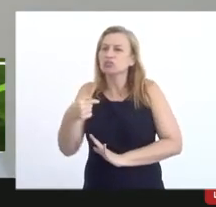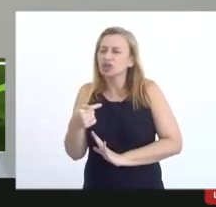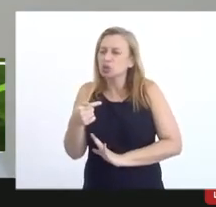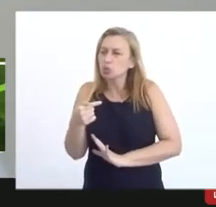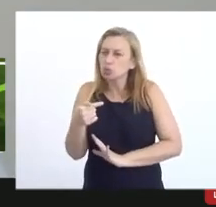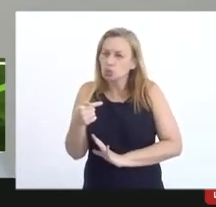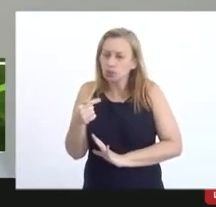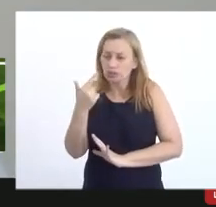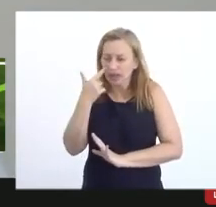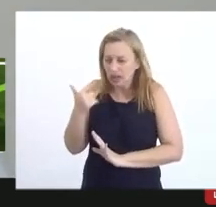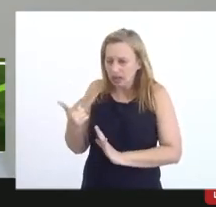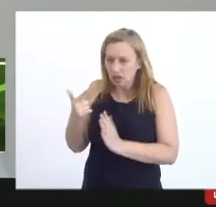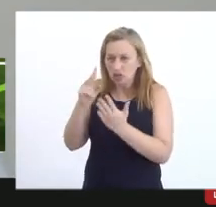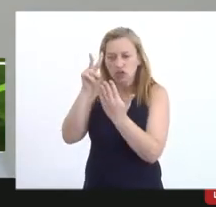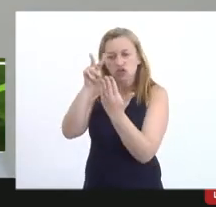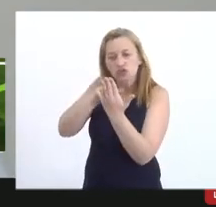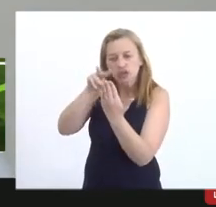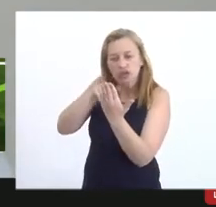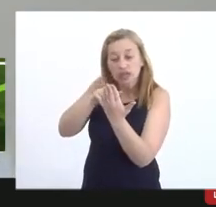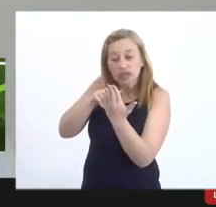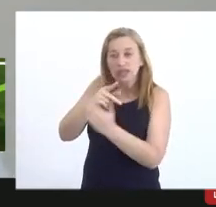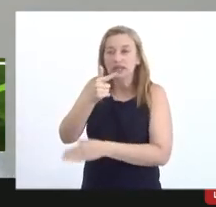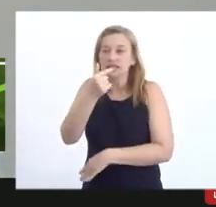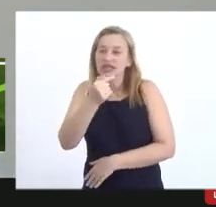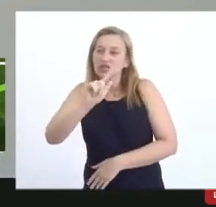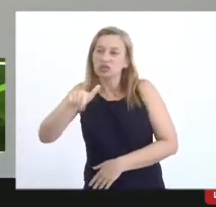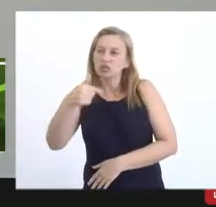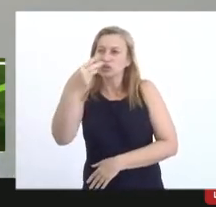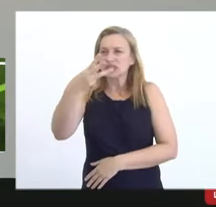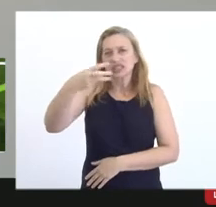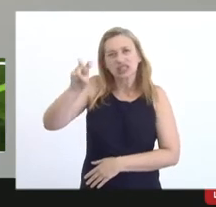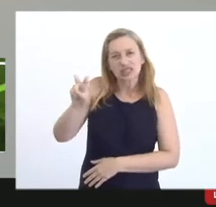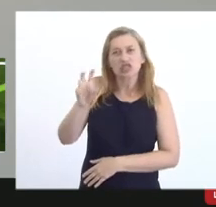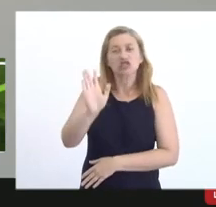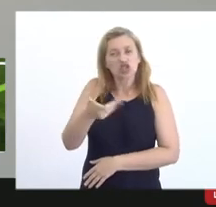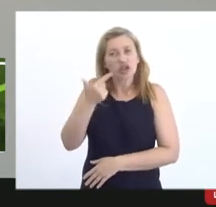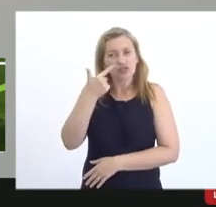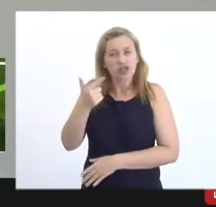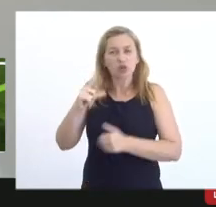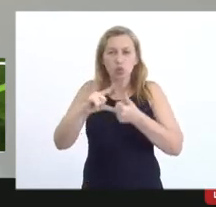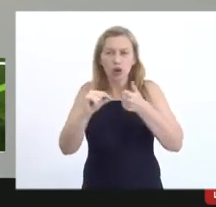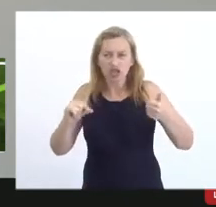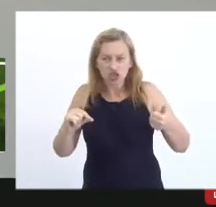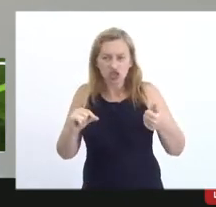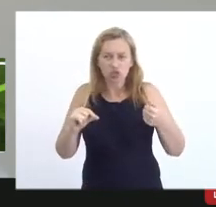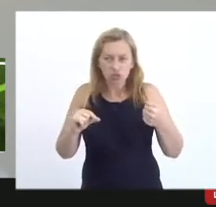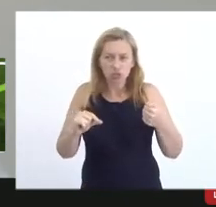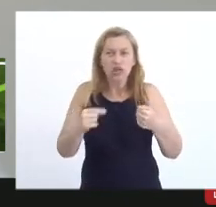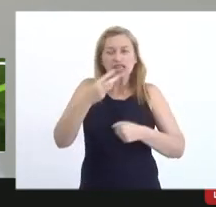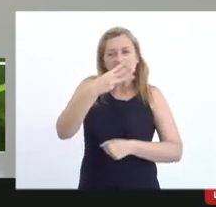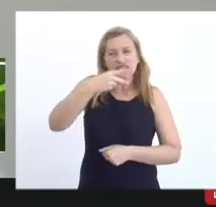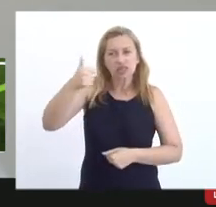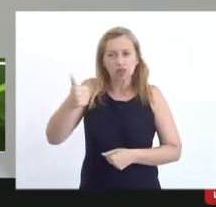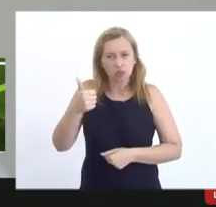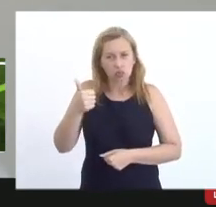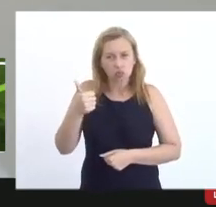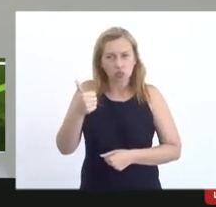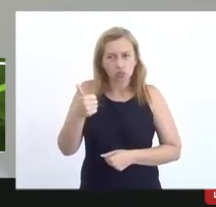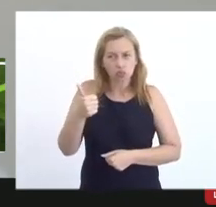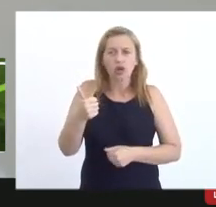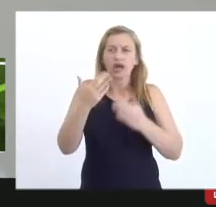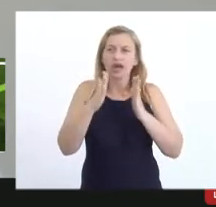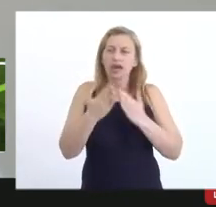peraí deixa eu pegar minha colinha 7.035 ela já prevê um artigo no artigo 31 que os procedimentos de